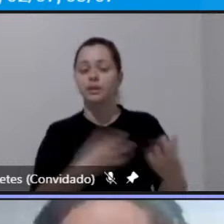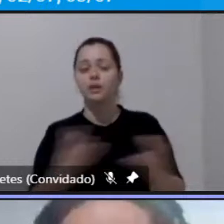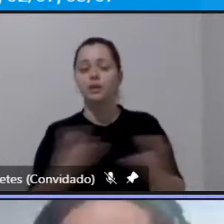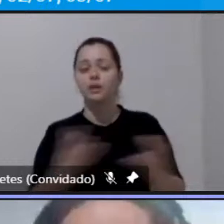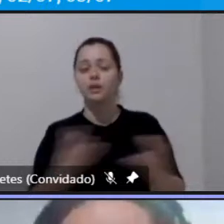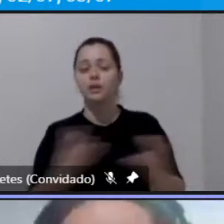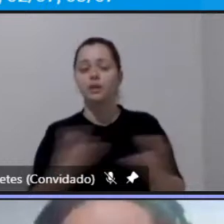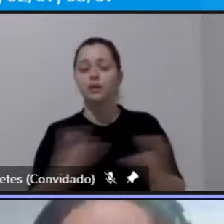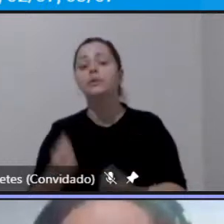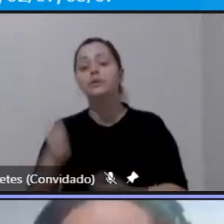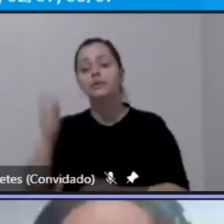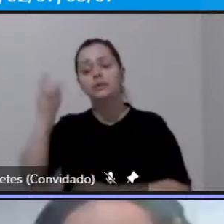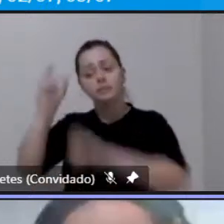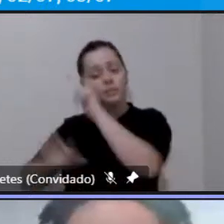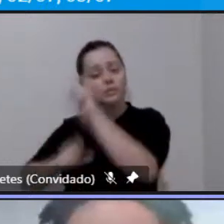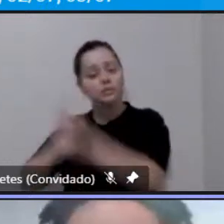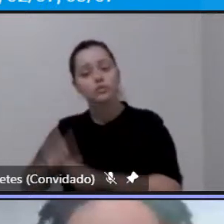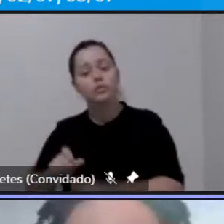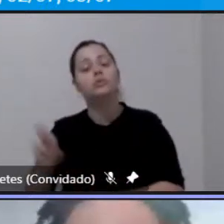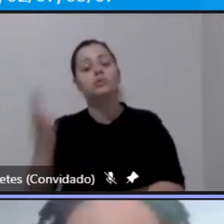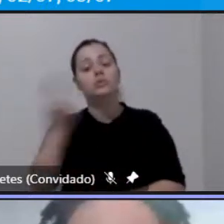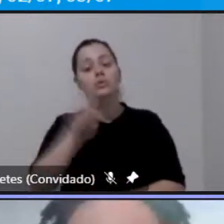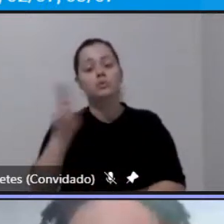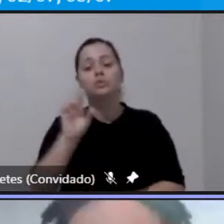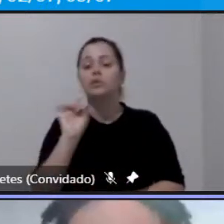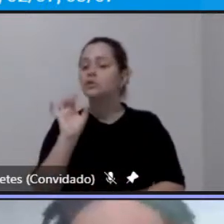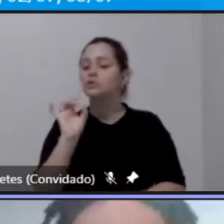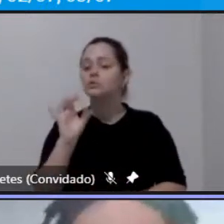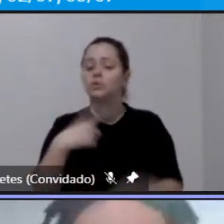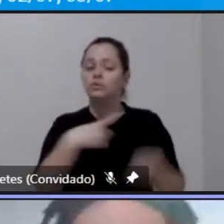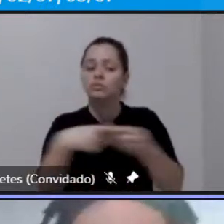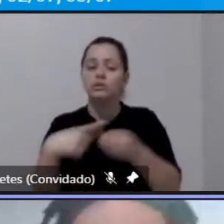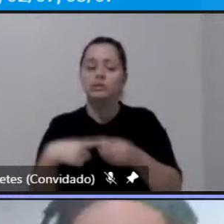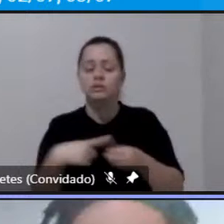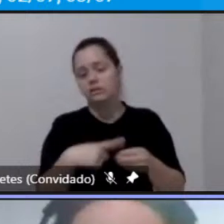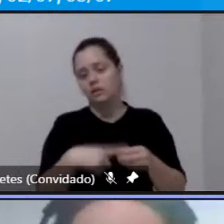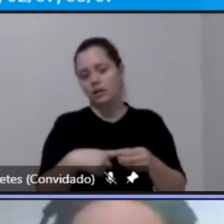pessoas utilizam dentro da da sua cidade mas a grande